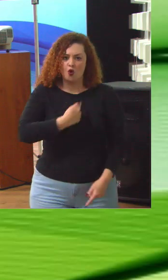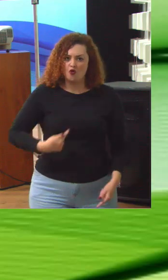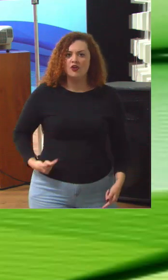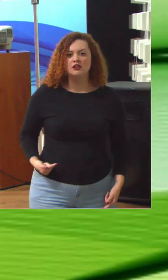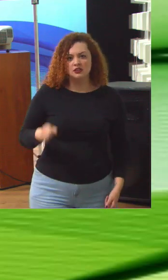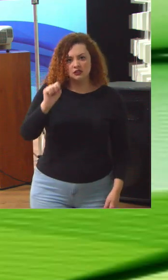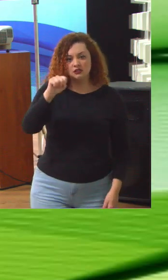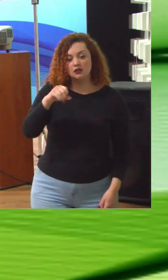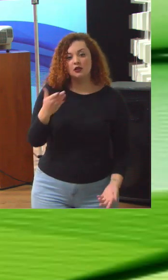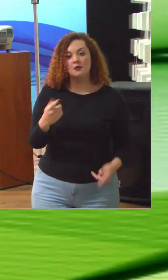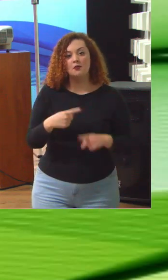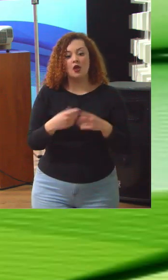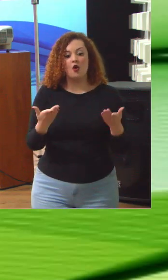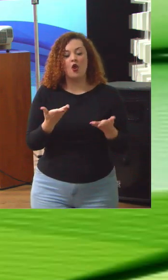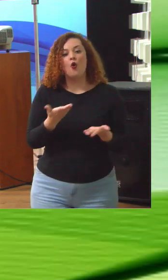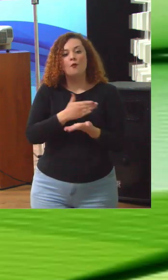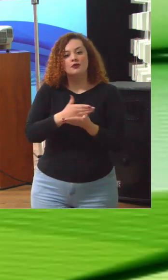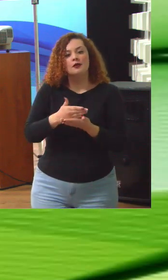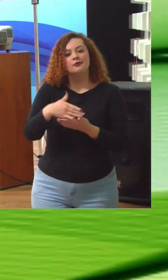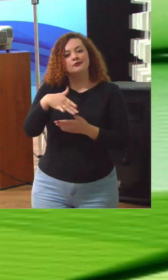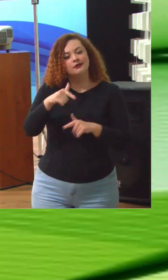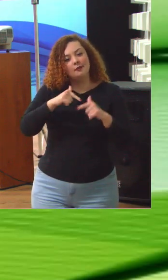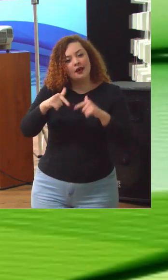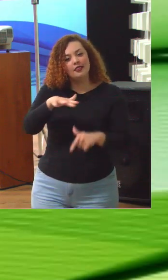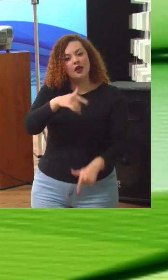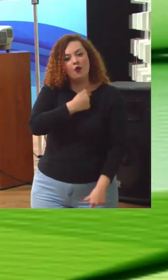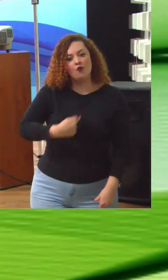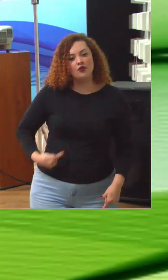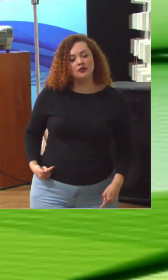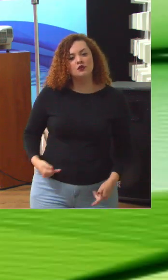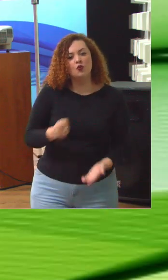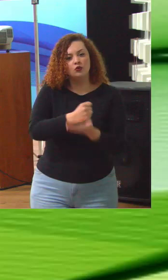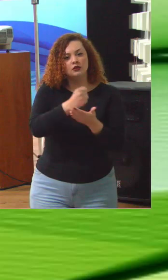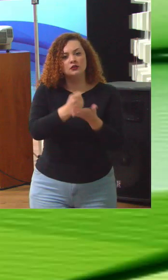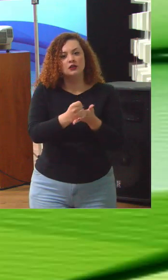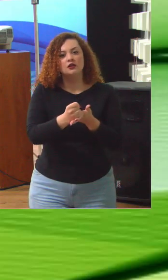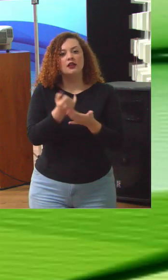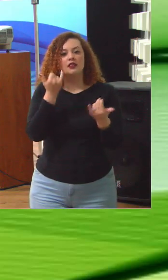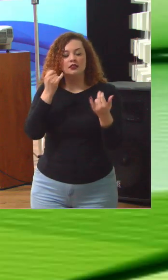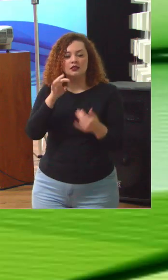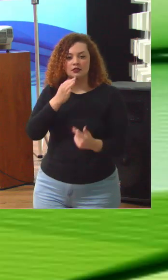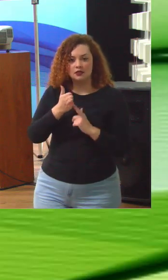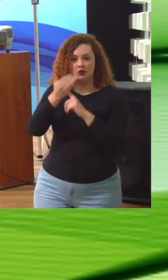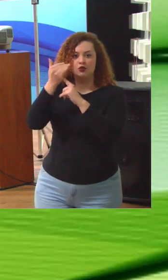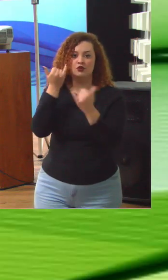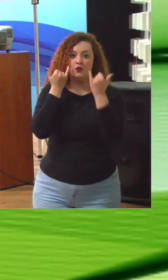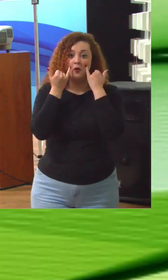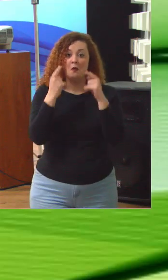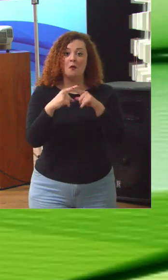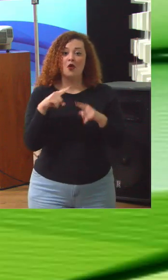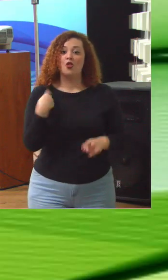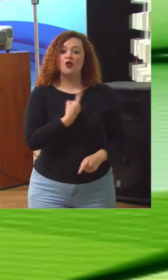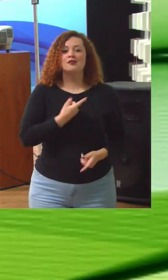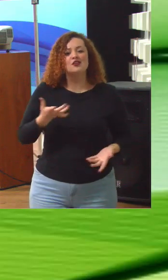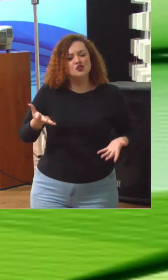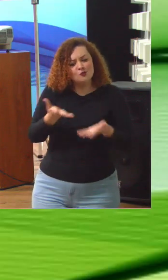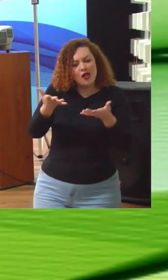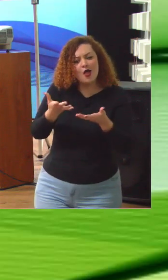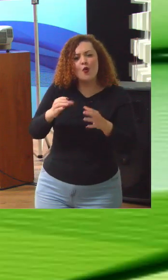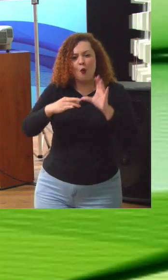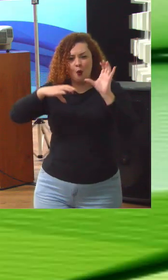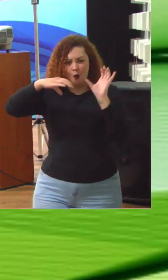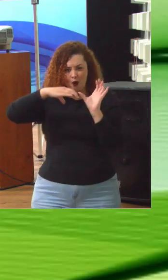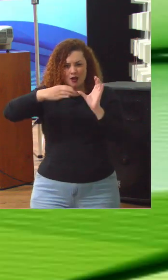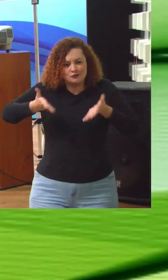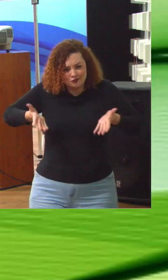em governança das contratações de tecnologia e da informação, porque nós tínhamos sido estimulados pelo Congresso Nacional